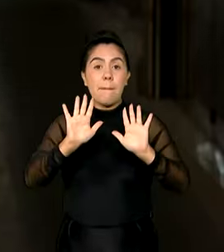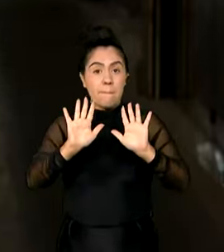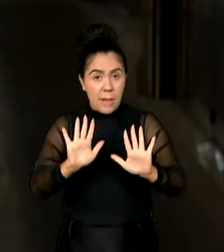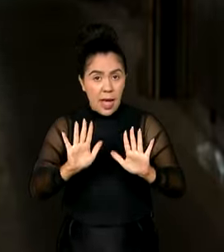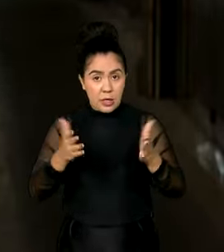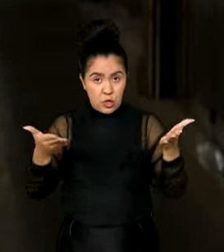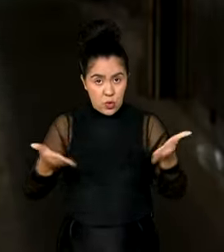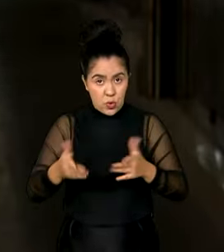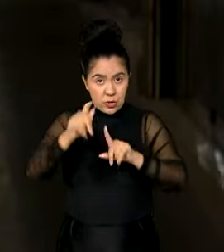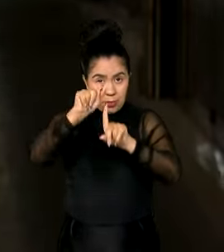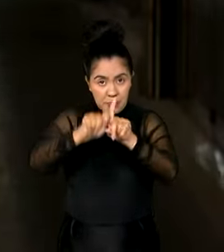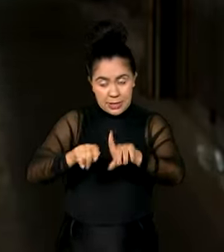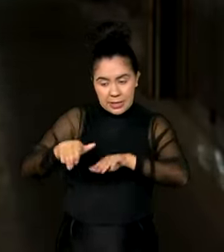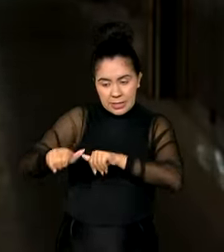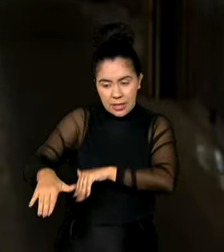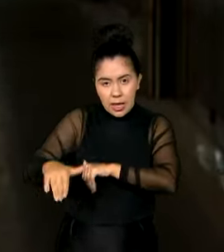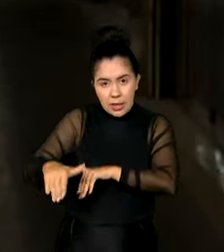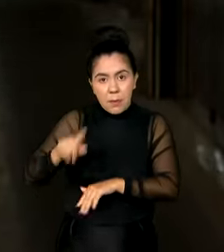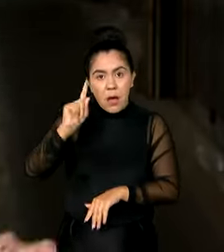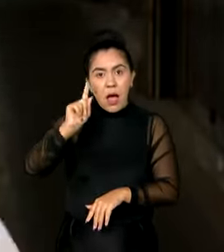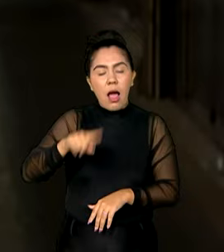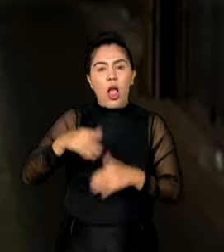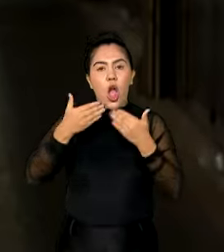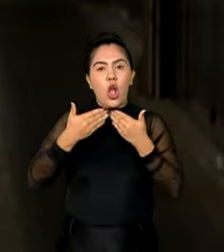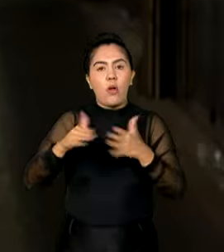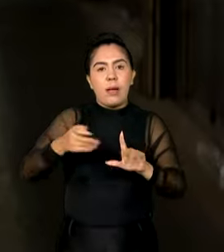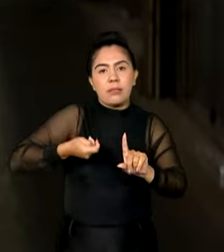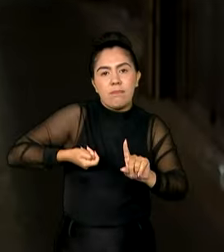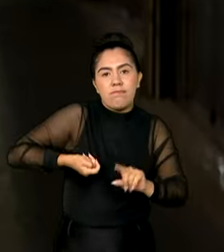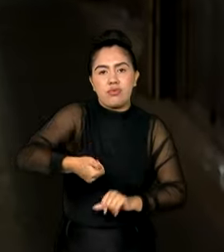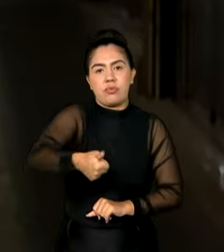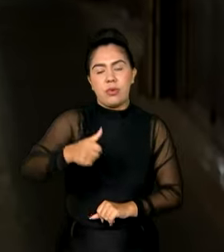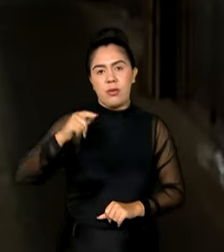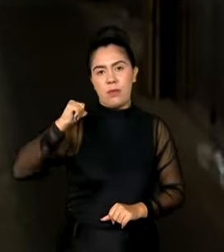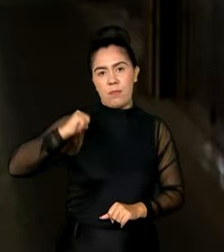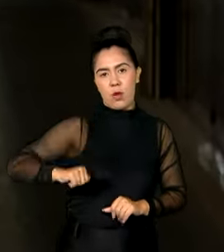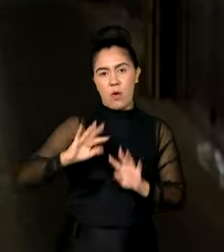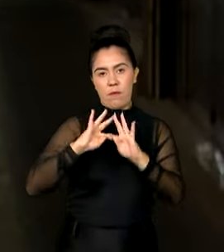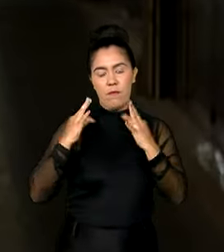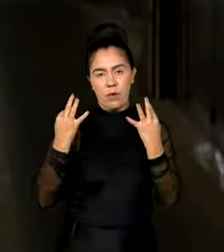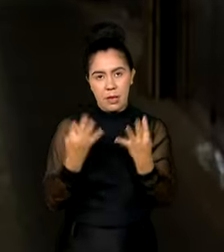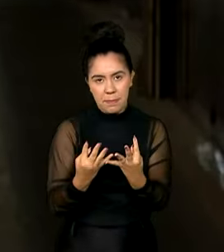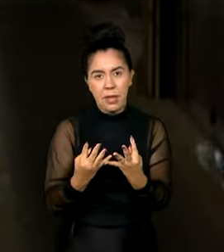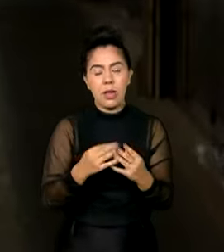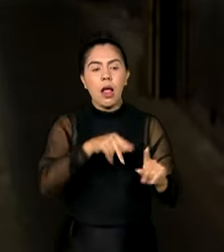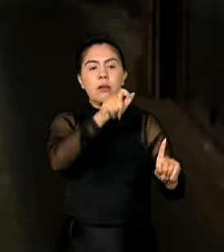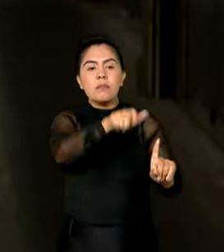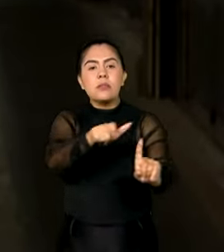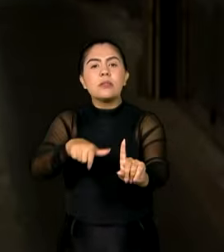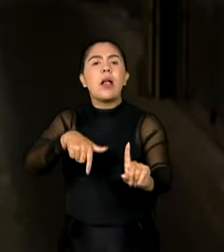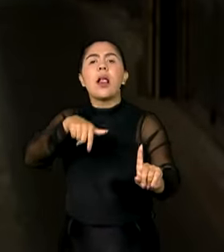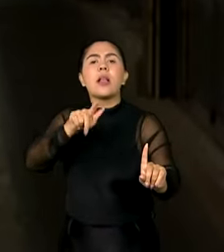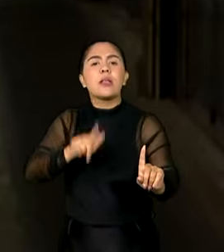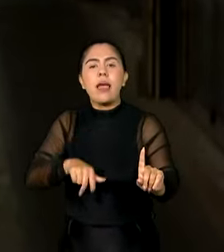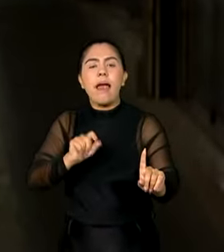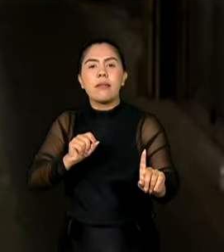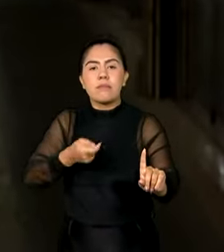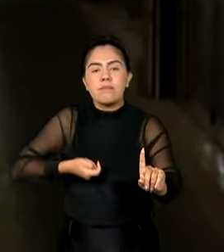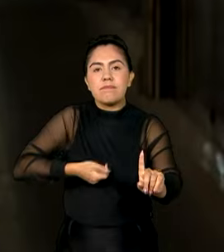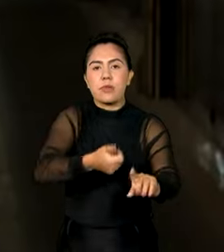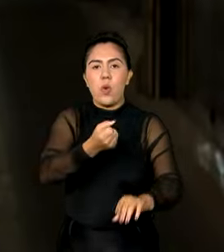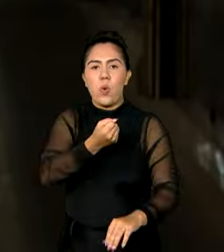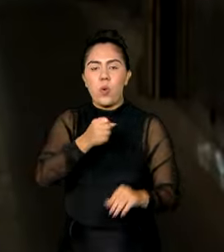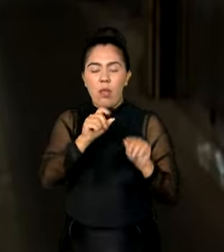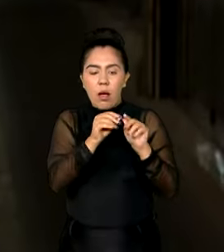primeiro dia de pagamento do Bolsa Família. Quem vai receber são os beneficiários que têm o NIS terminado em